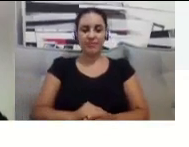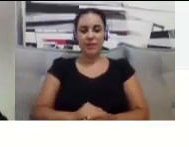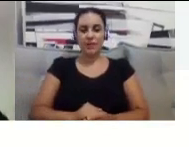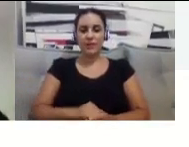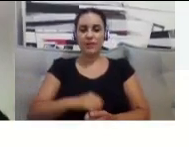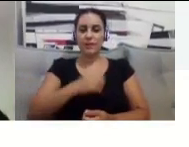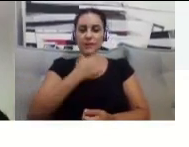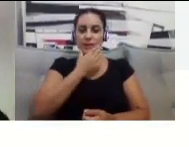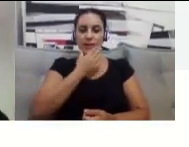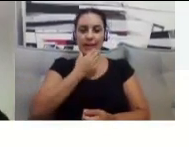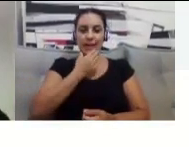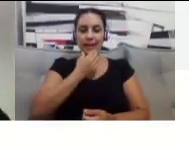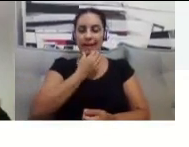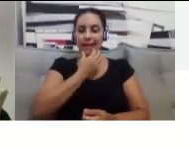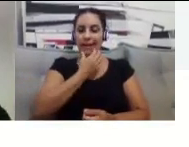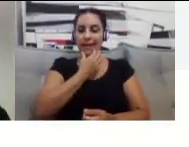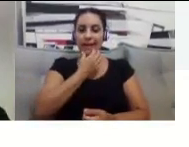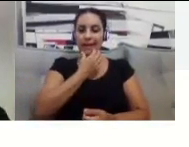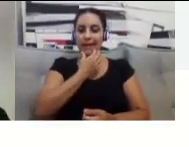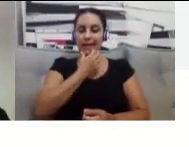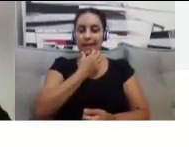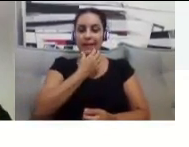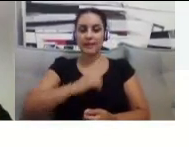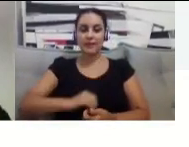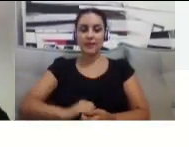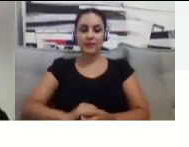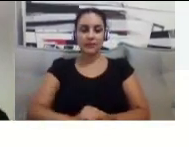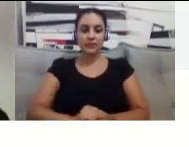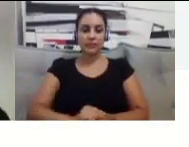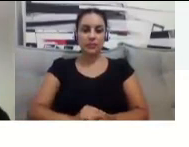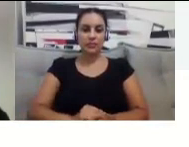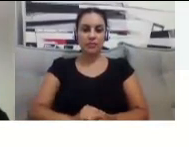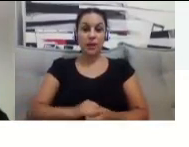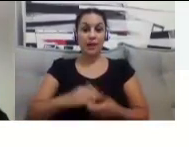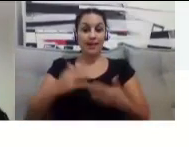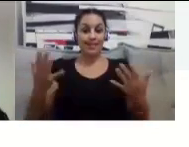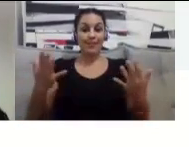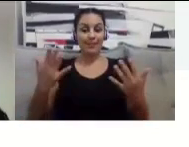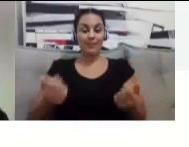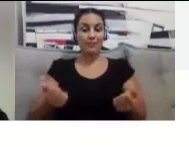Pode passar. Bom, então vamos lá, para os nossos